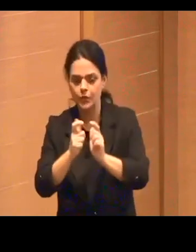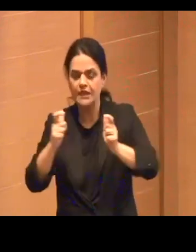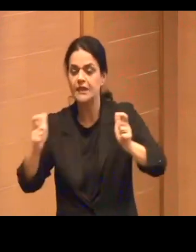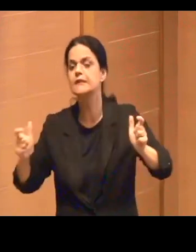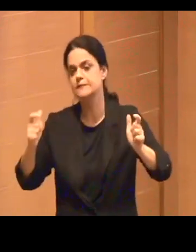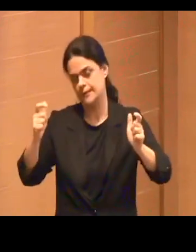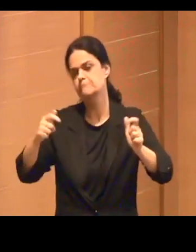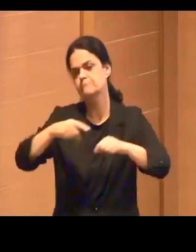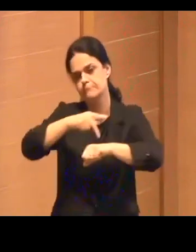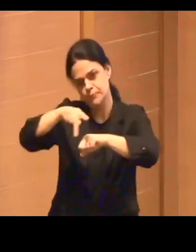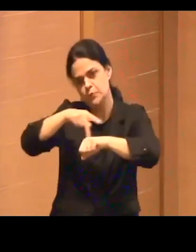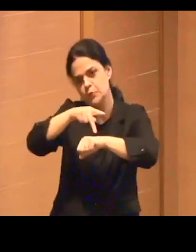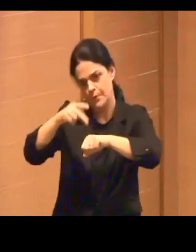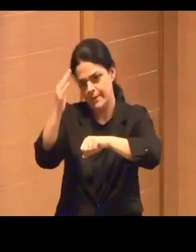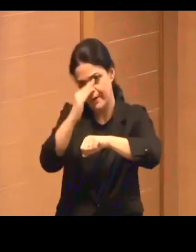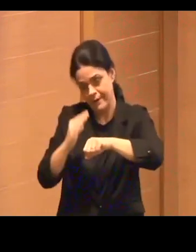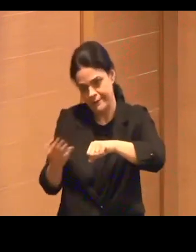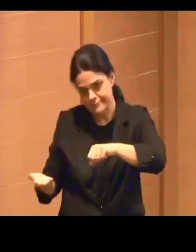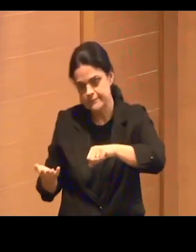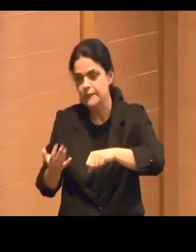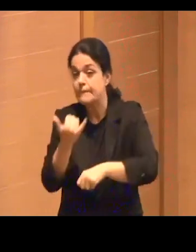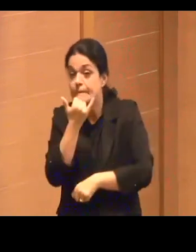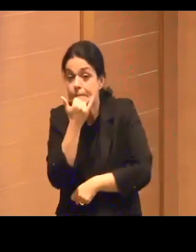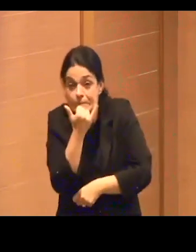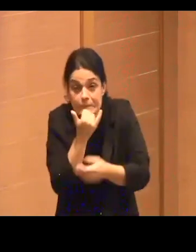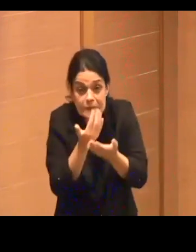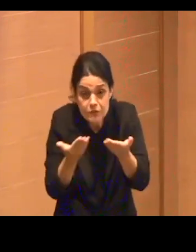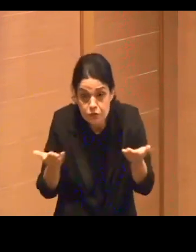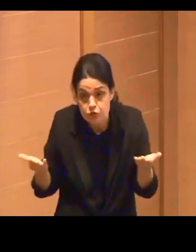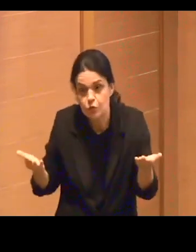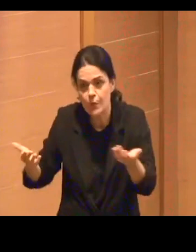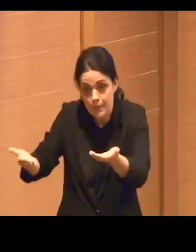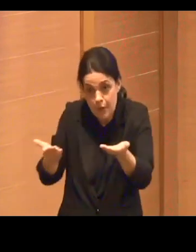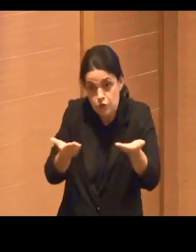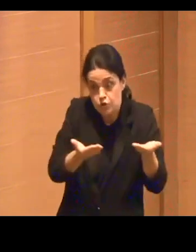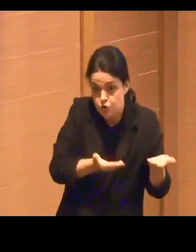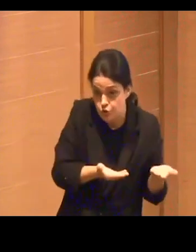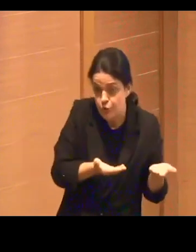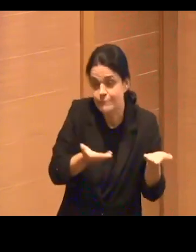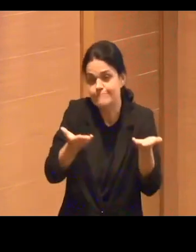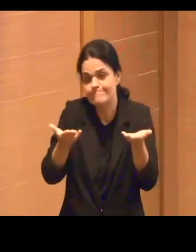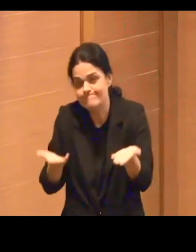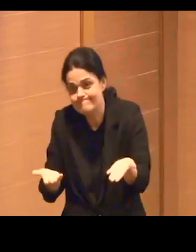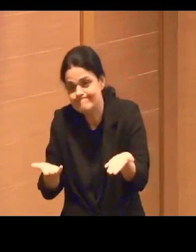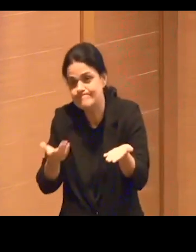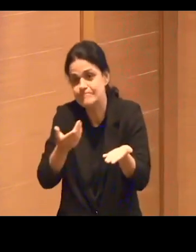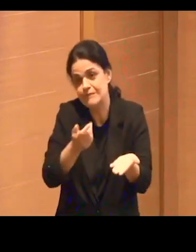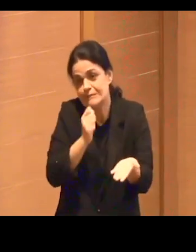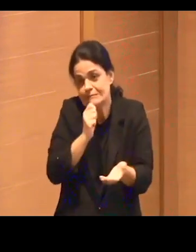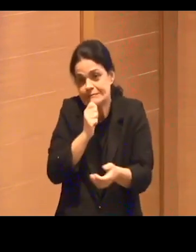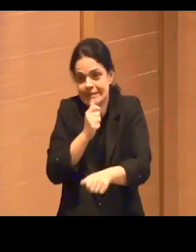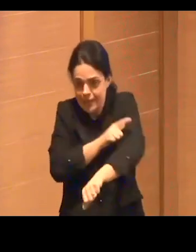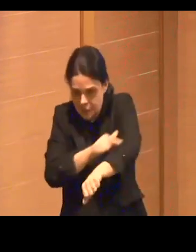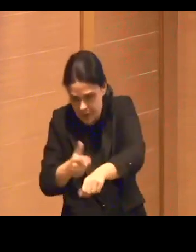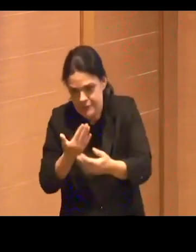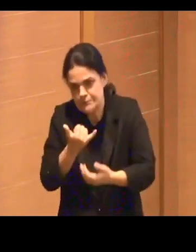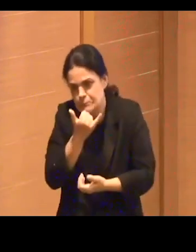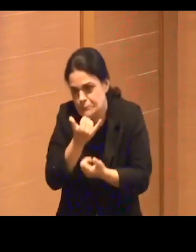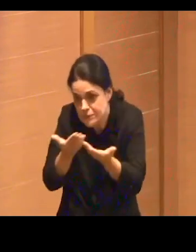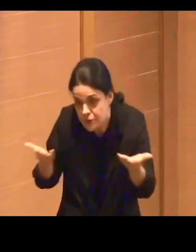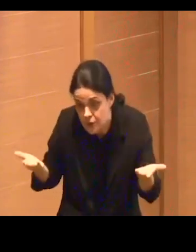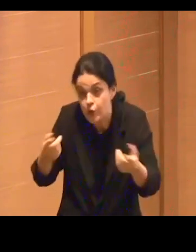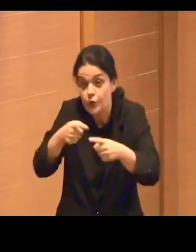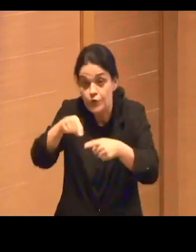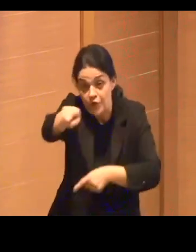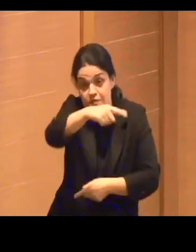eu peço desculpa pela deselegância de ser convidado para falar aqui para dizer que vocês têm uma grande responsabilidade